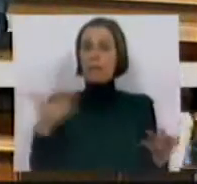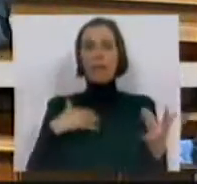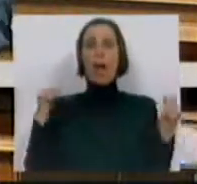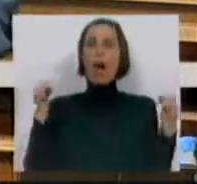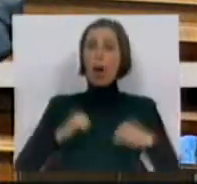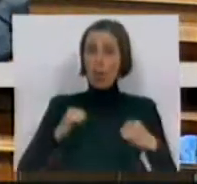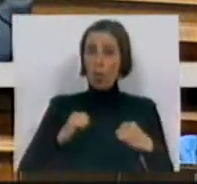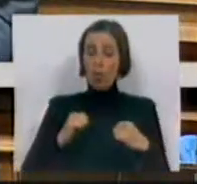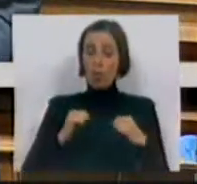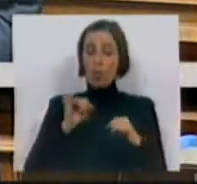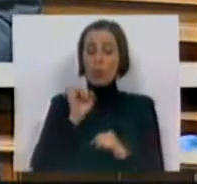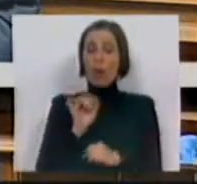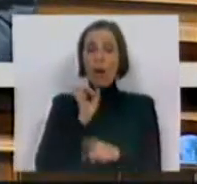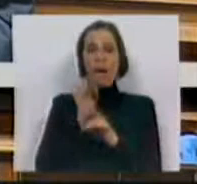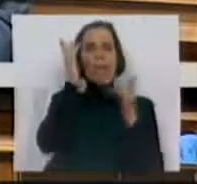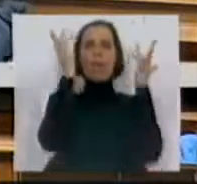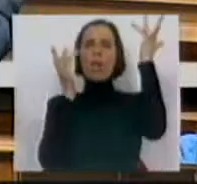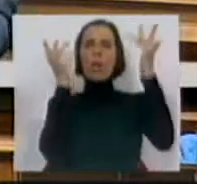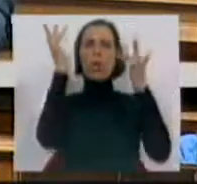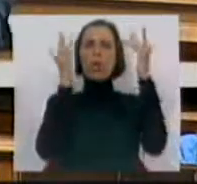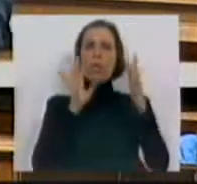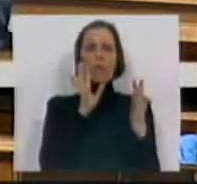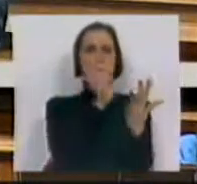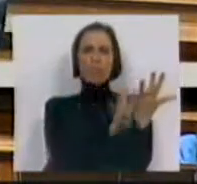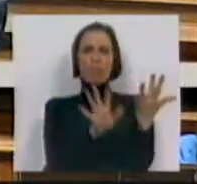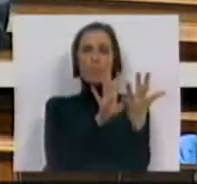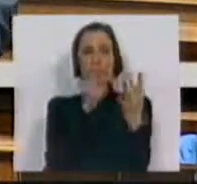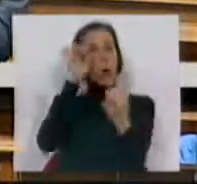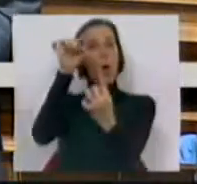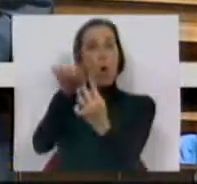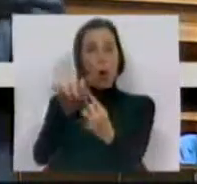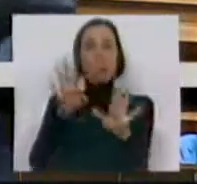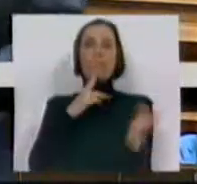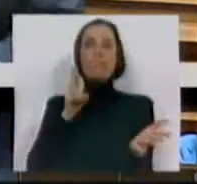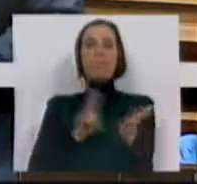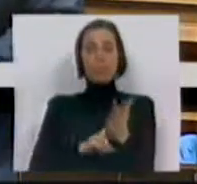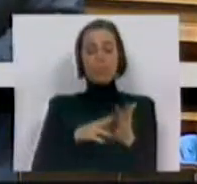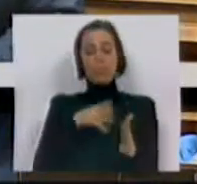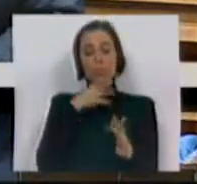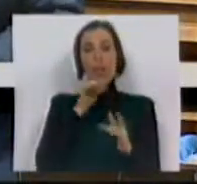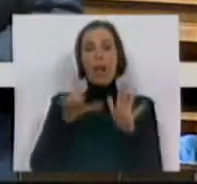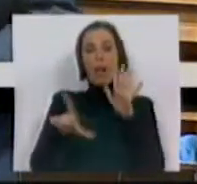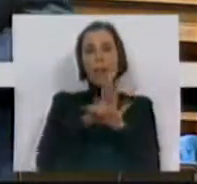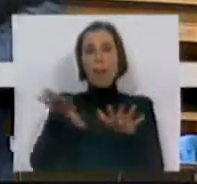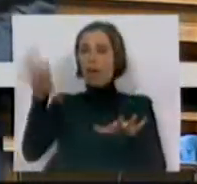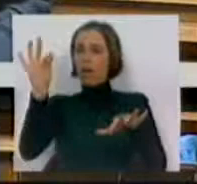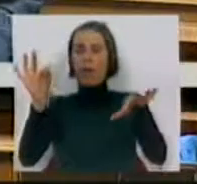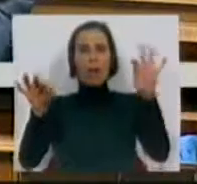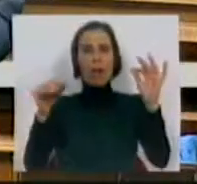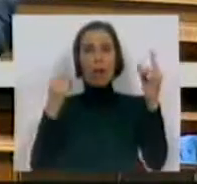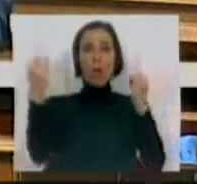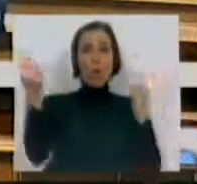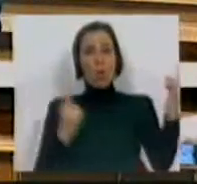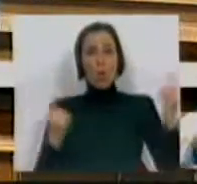de acordo com a sua filosofia e com o seu fim, porque, de facto, codificar a legislação avulsa e dispersa,